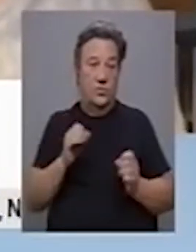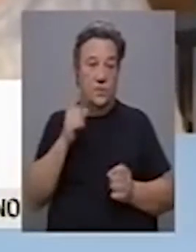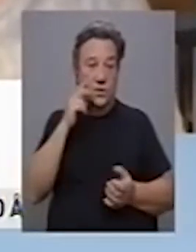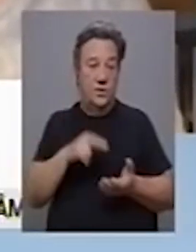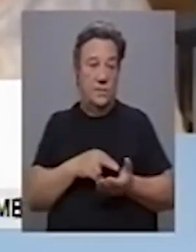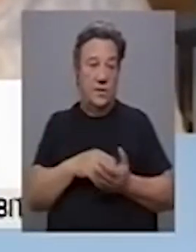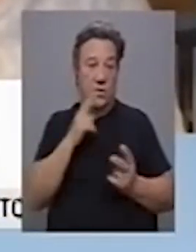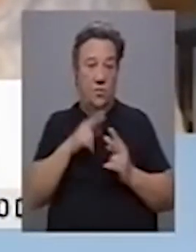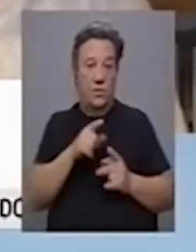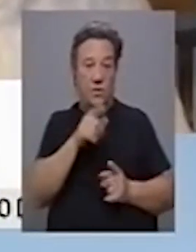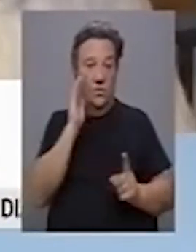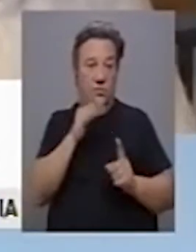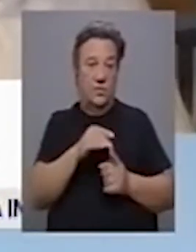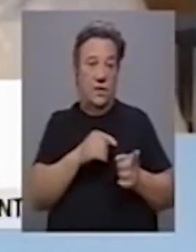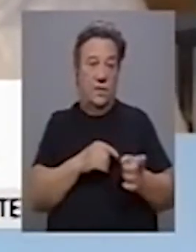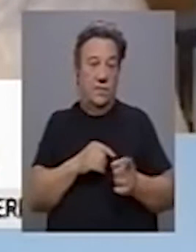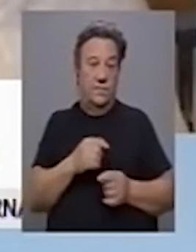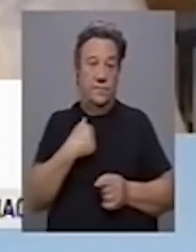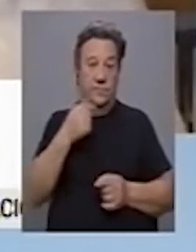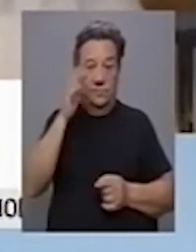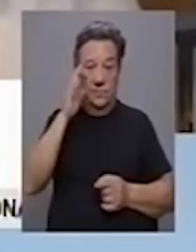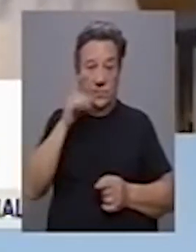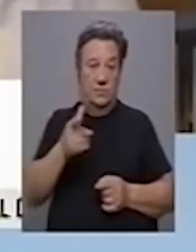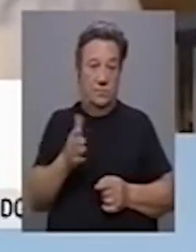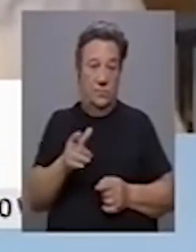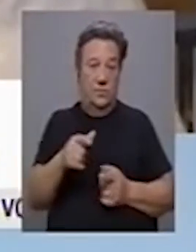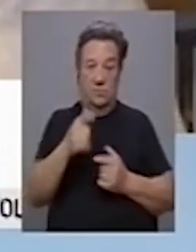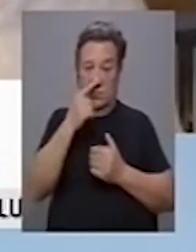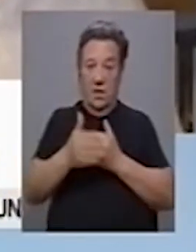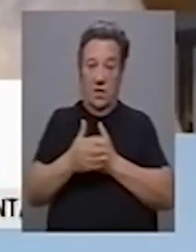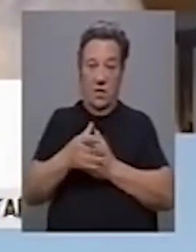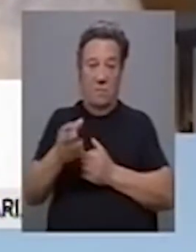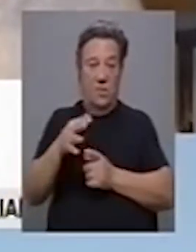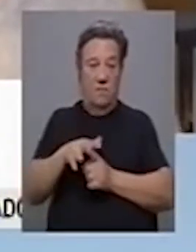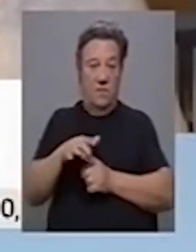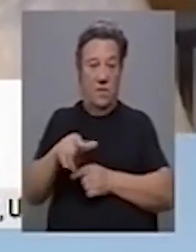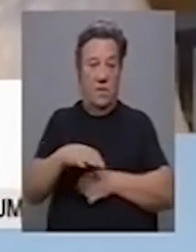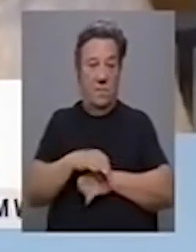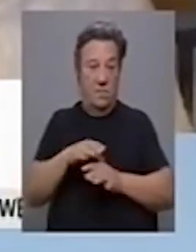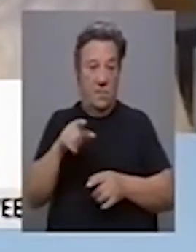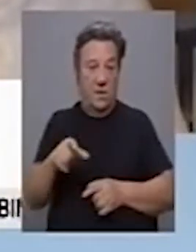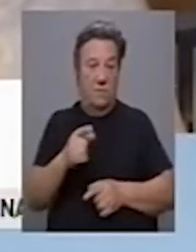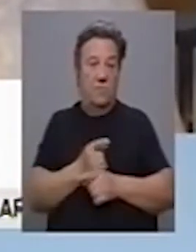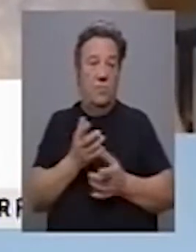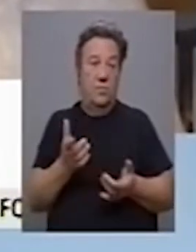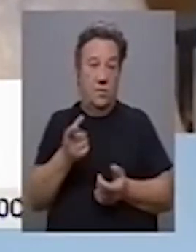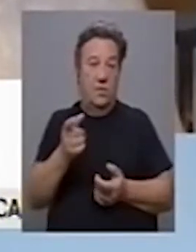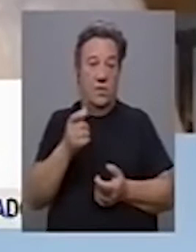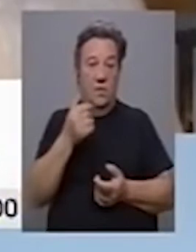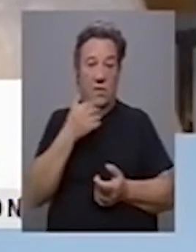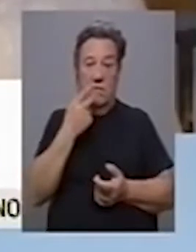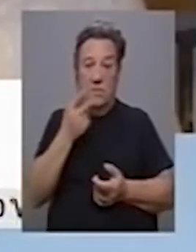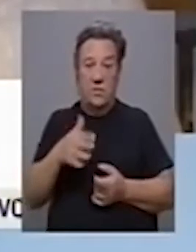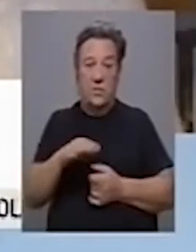encontrar esse resultado. Nós sabíamos que provavelmente os idosos iam ser muito afetados por esta pandemia, uma vez que viriam